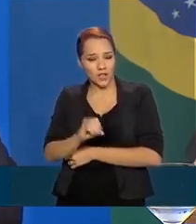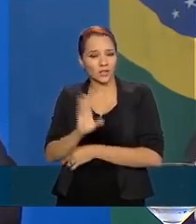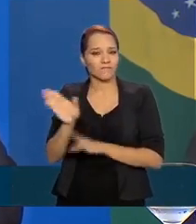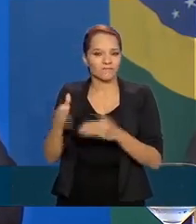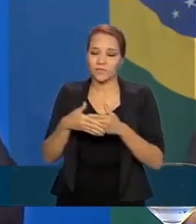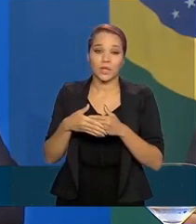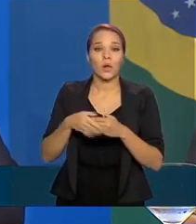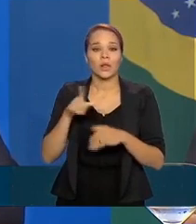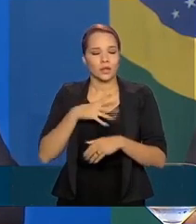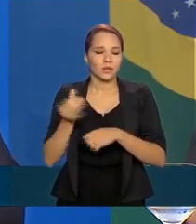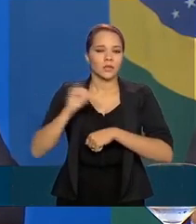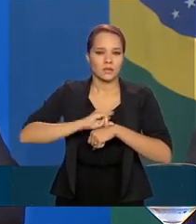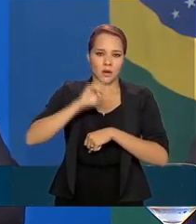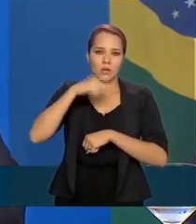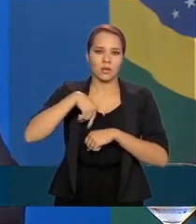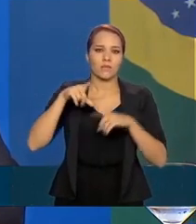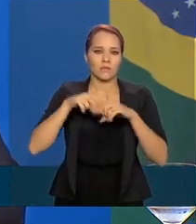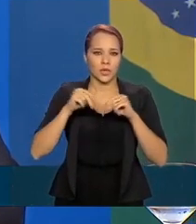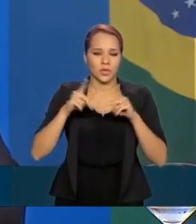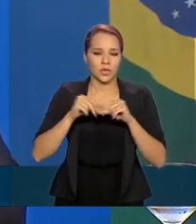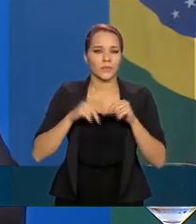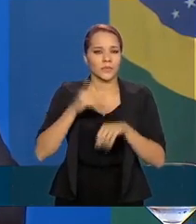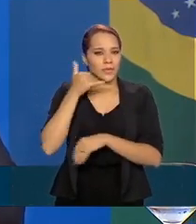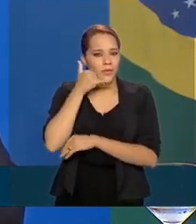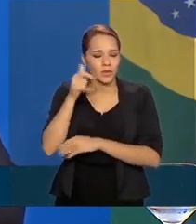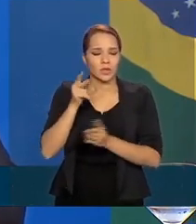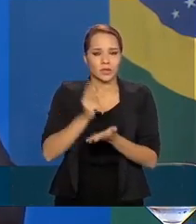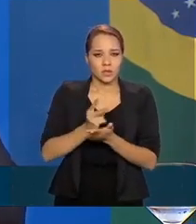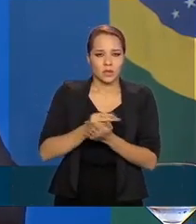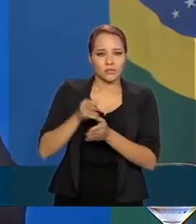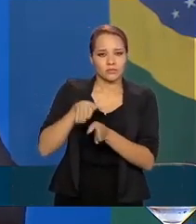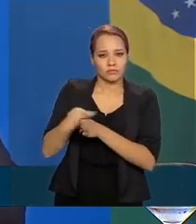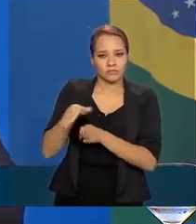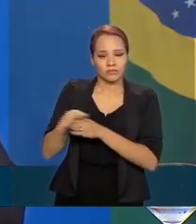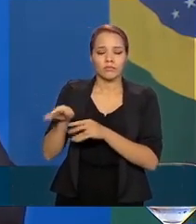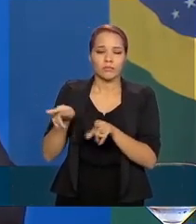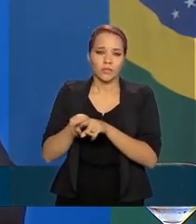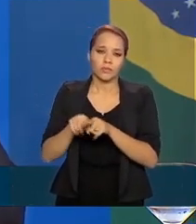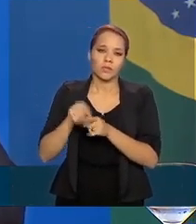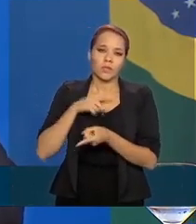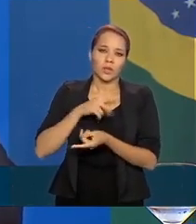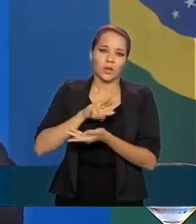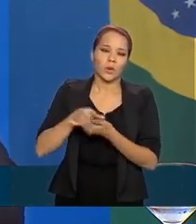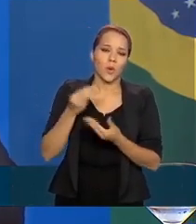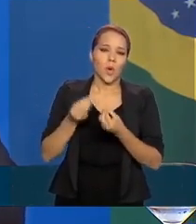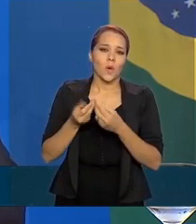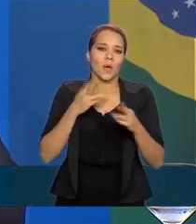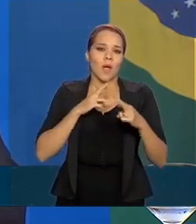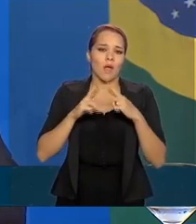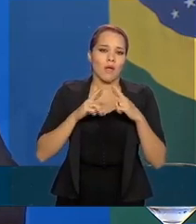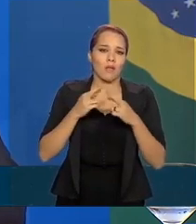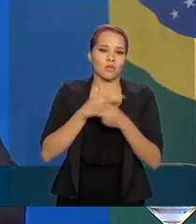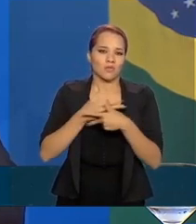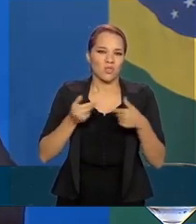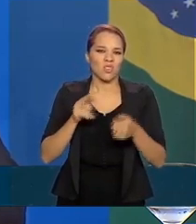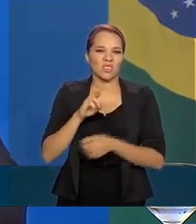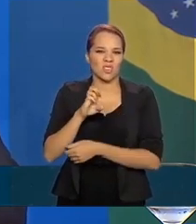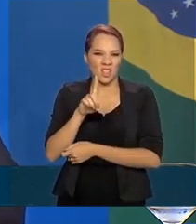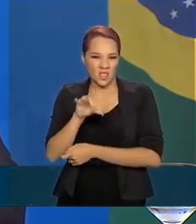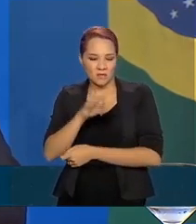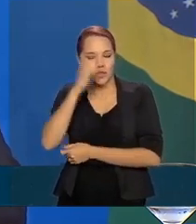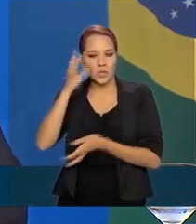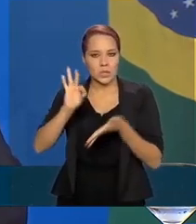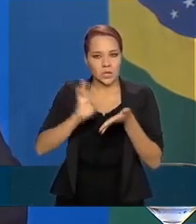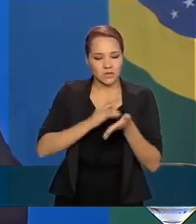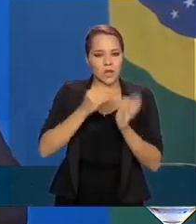a central aqui em Brasília, um telefone sempre para orientar e os mecanismos através das redes para as pessoas se inscreverem, se